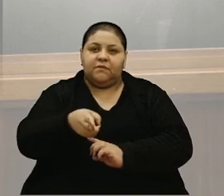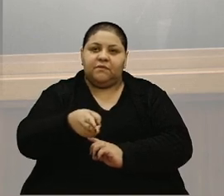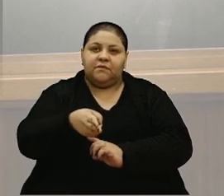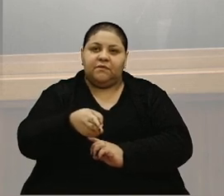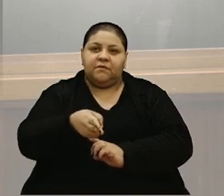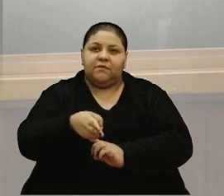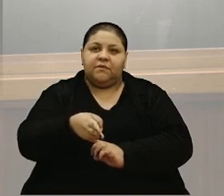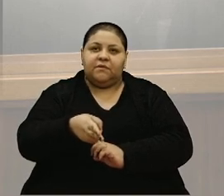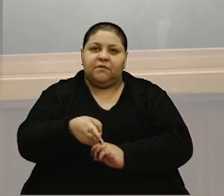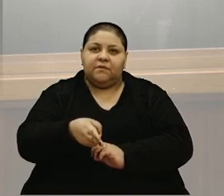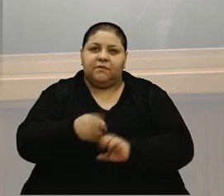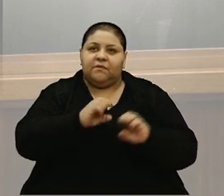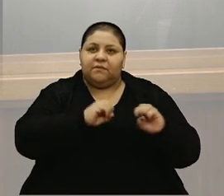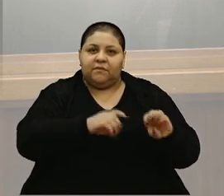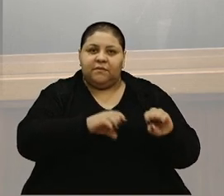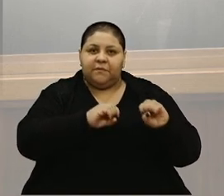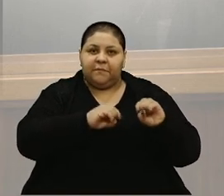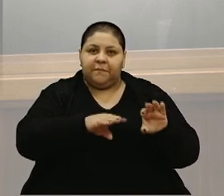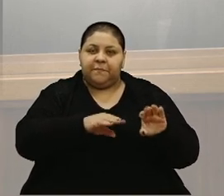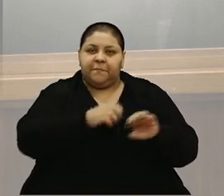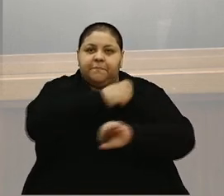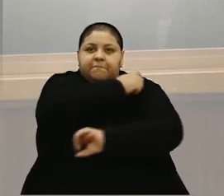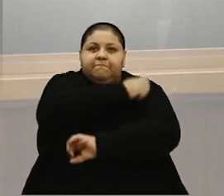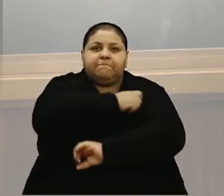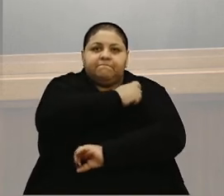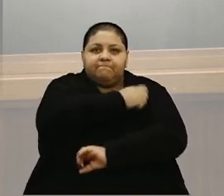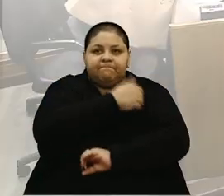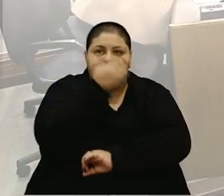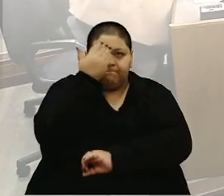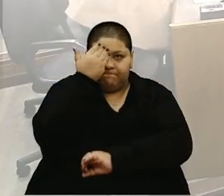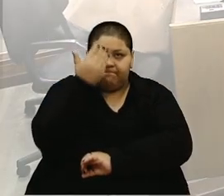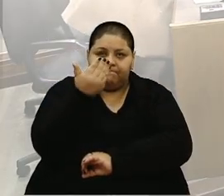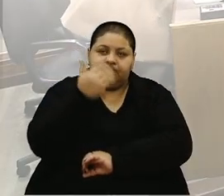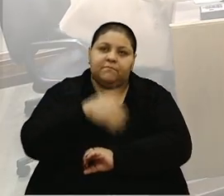desse ensinamento para os nossos estudantes. Muito obrigada.